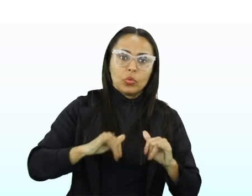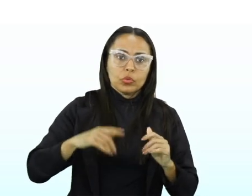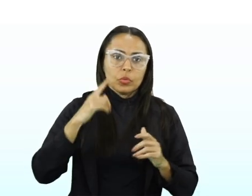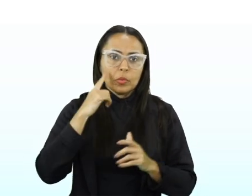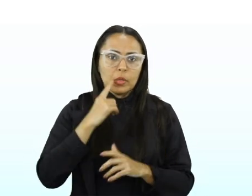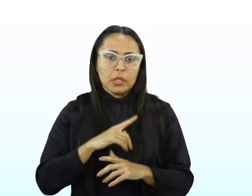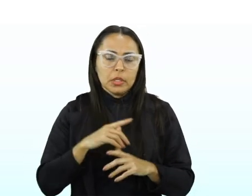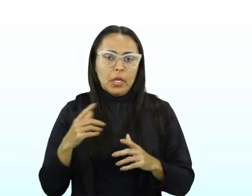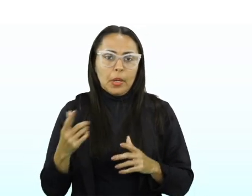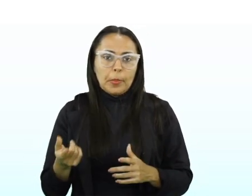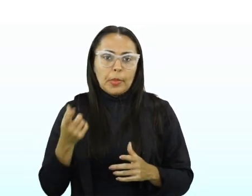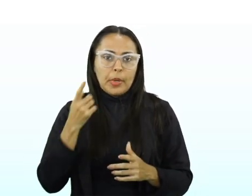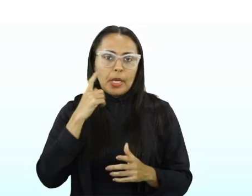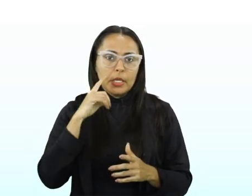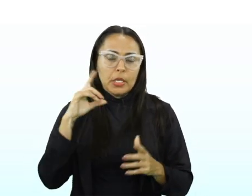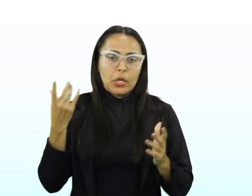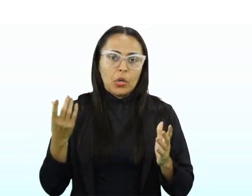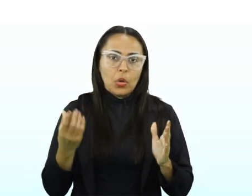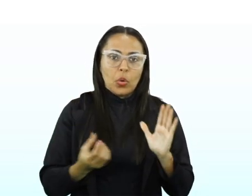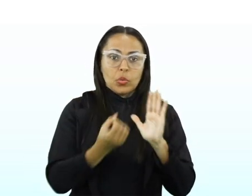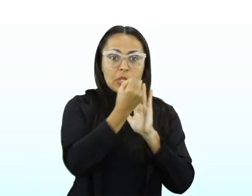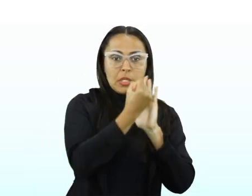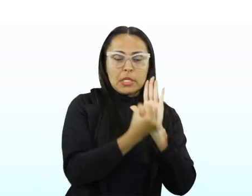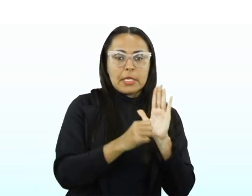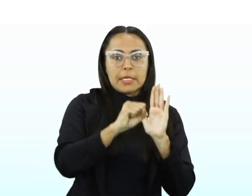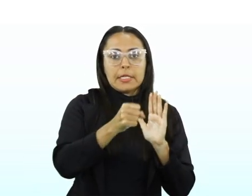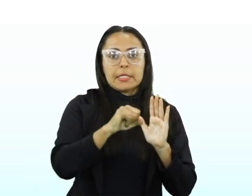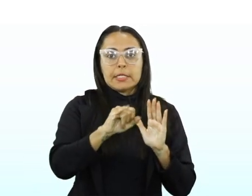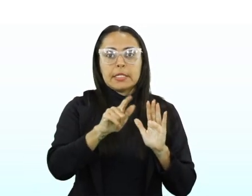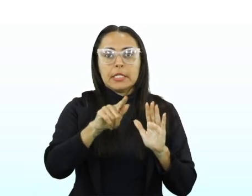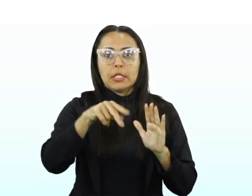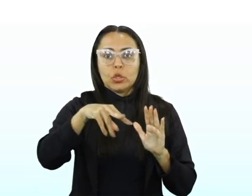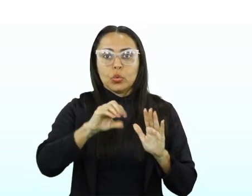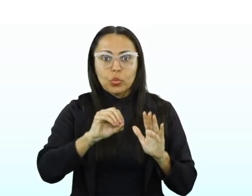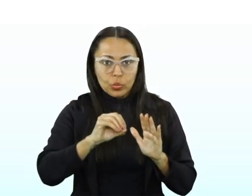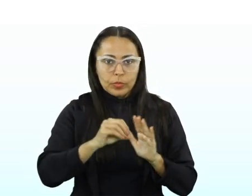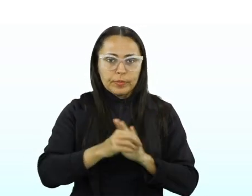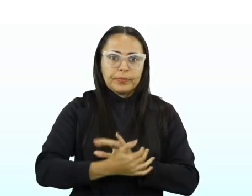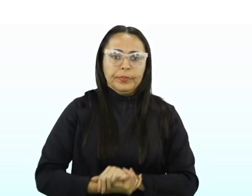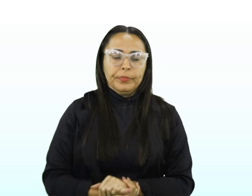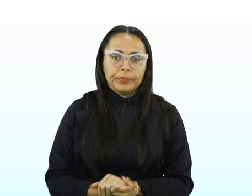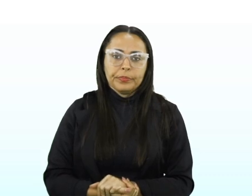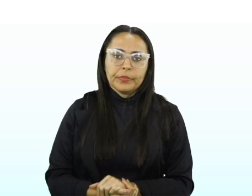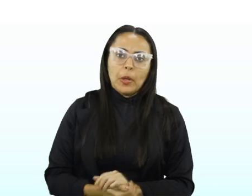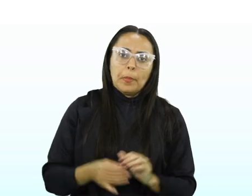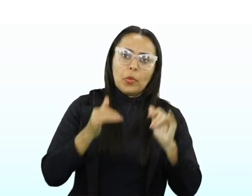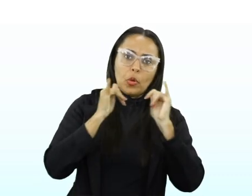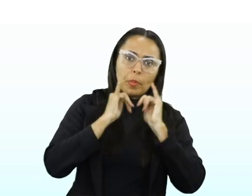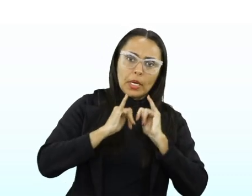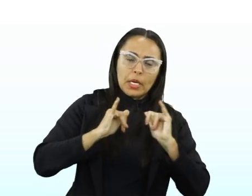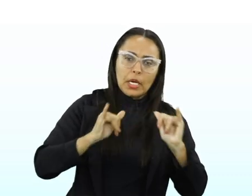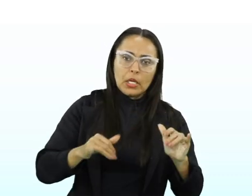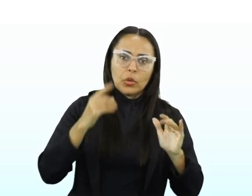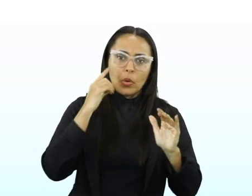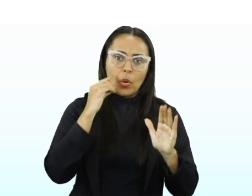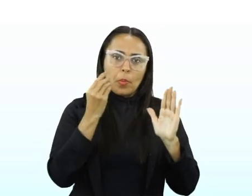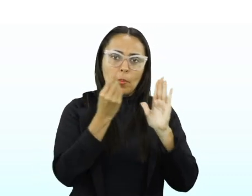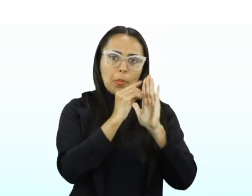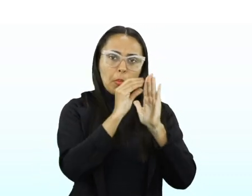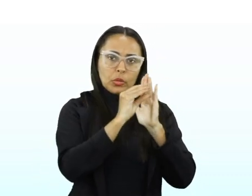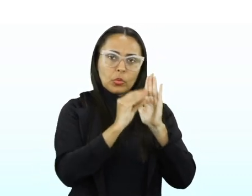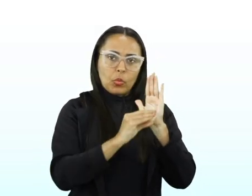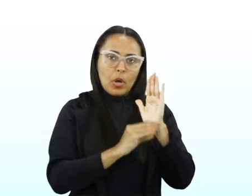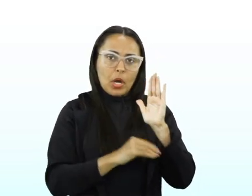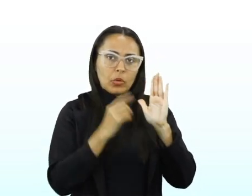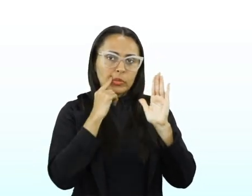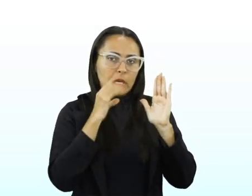horóscopo. Se você observar no horóscopo, existem verbos no imperativo, que ele vai dando uma ordem. Propaganda, manual de